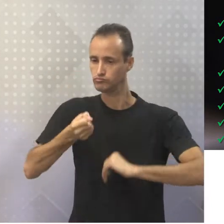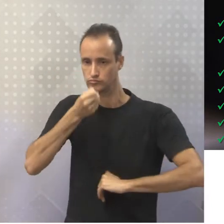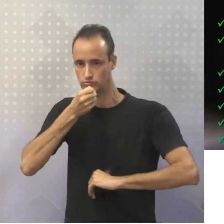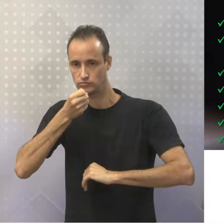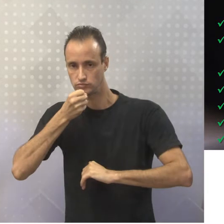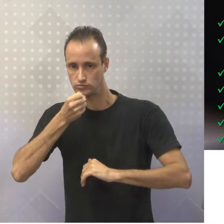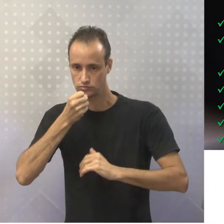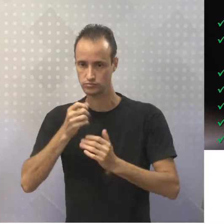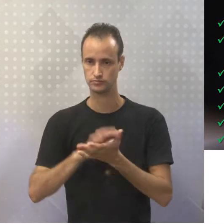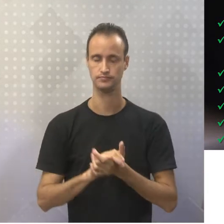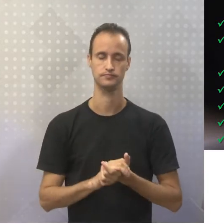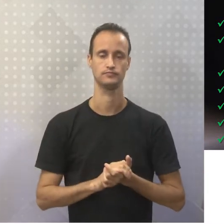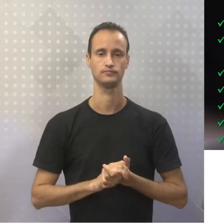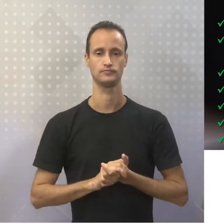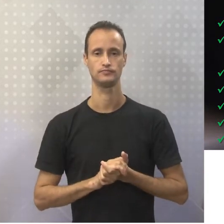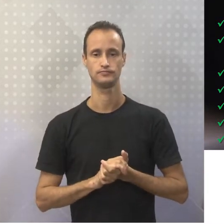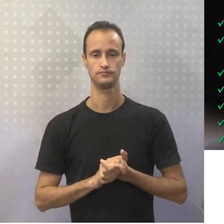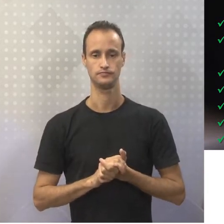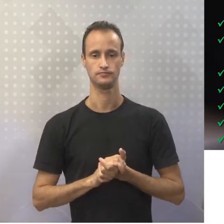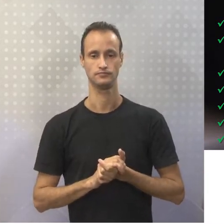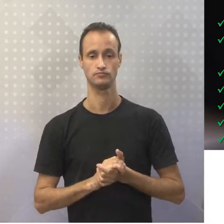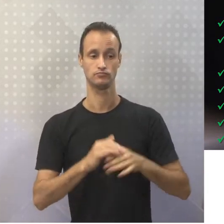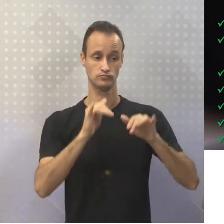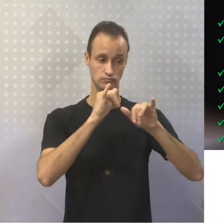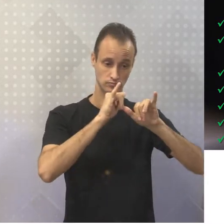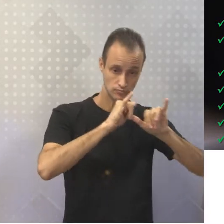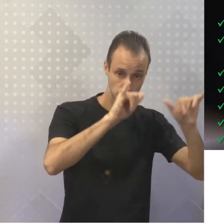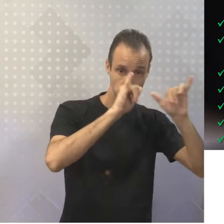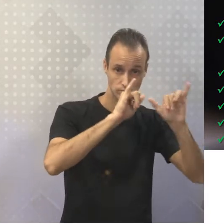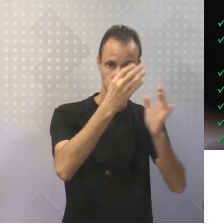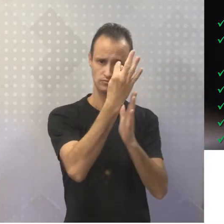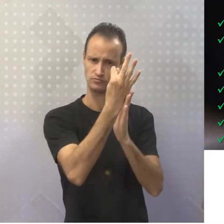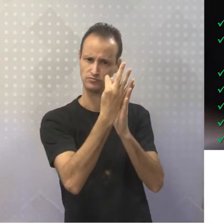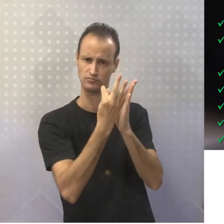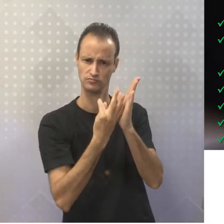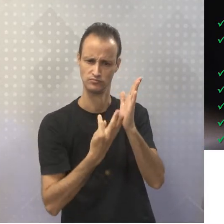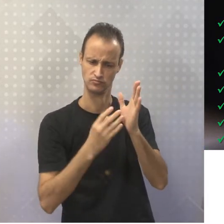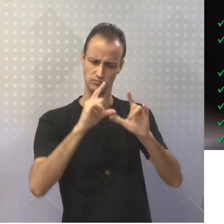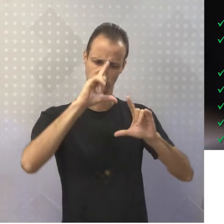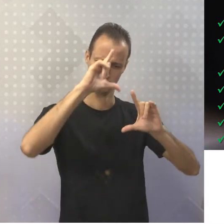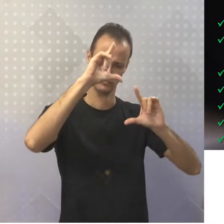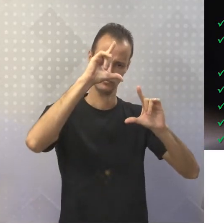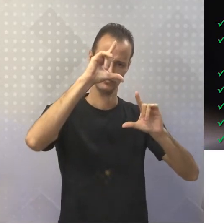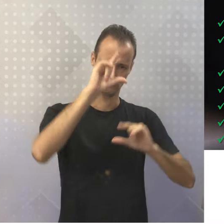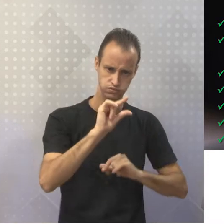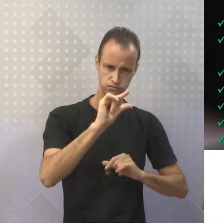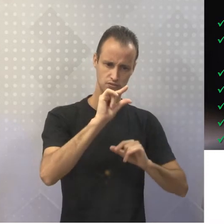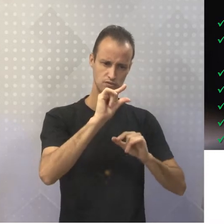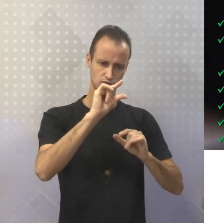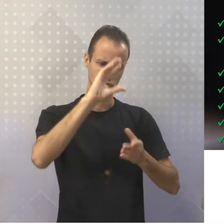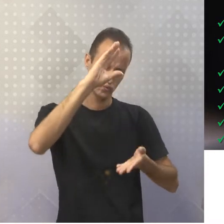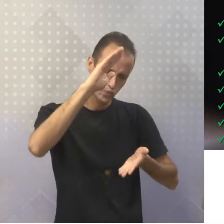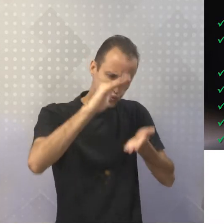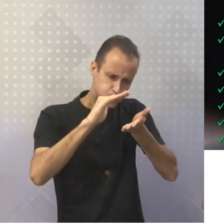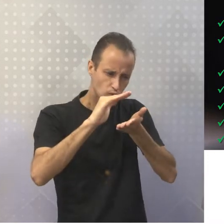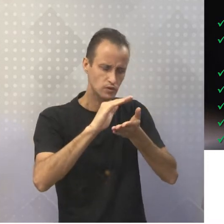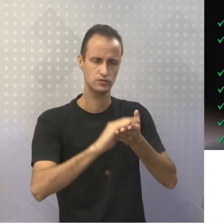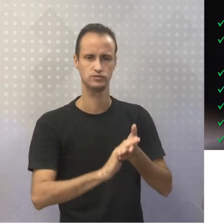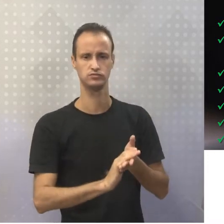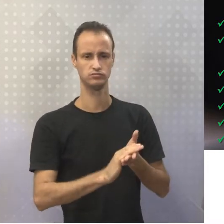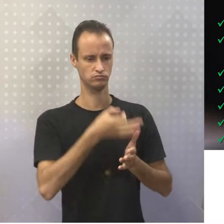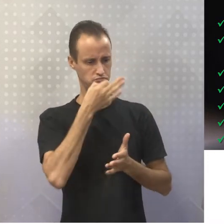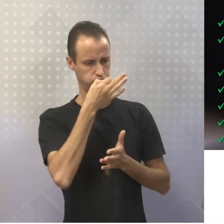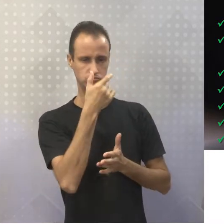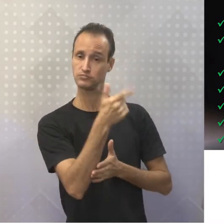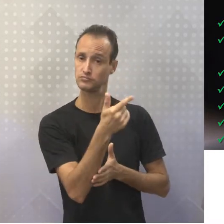da reportagem. Enquanto as notícias são textos relativamente curtos e impessoais, que possuem